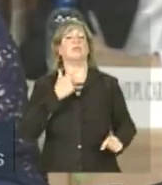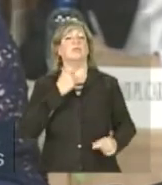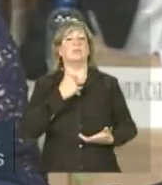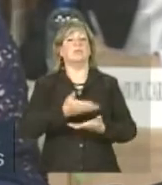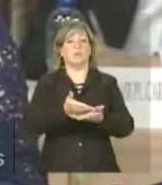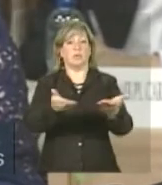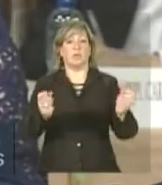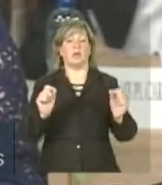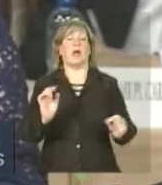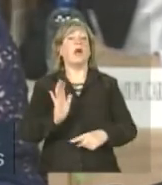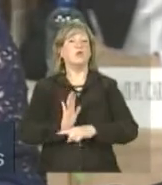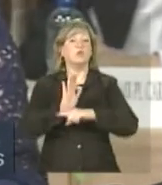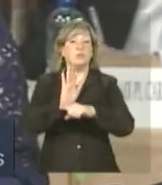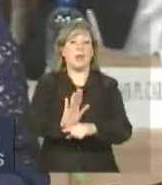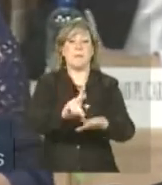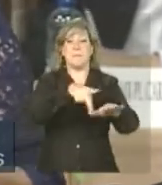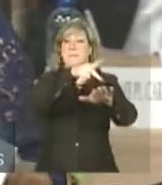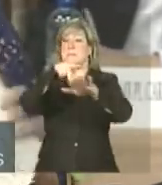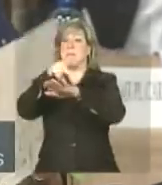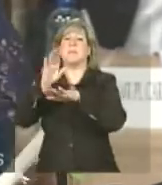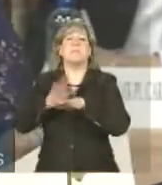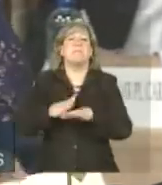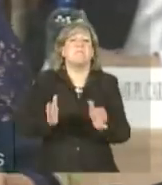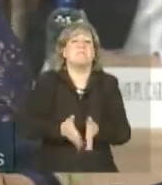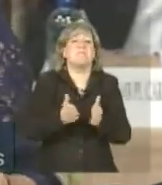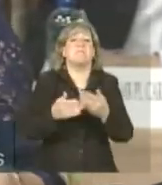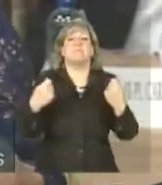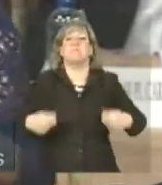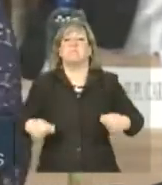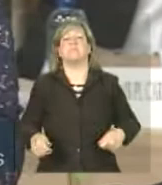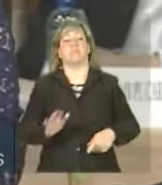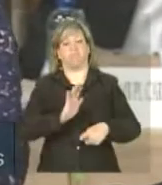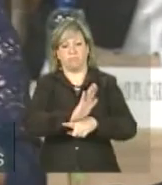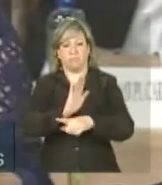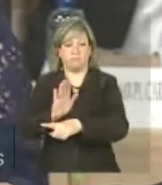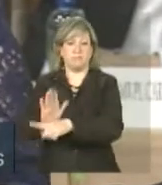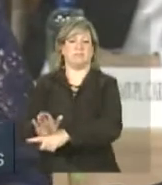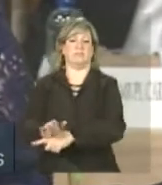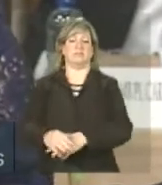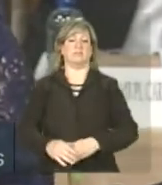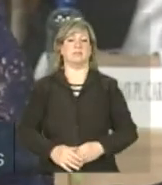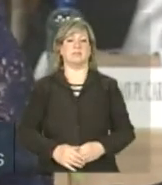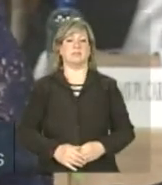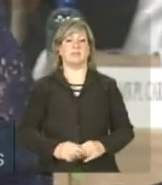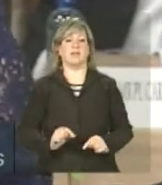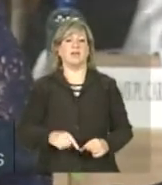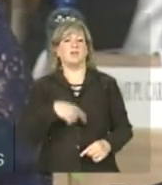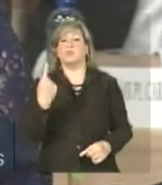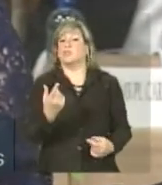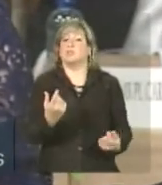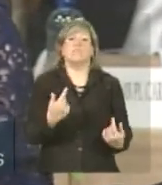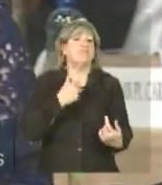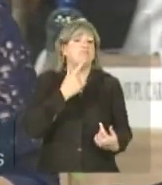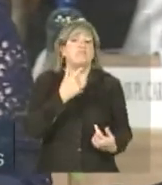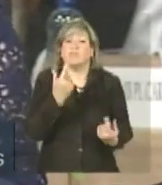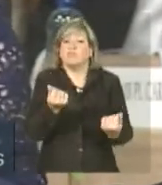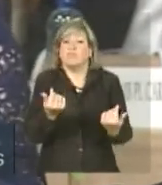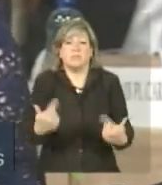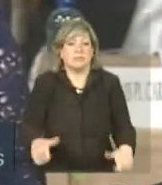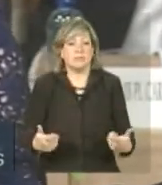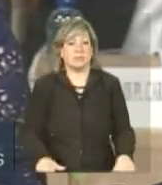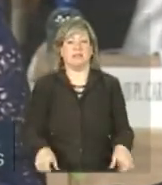em ajudar países mais necessitados, sem condições e